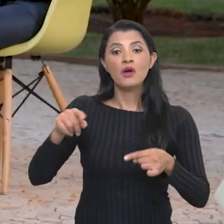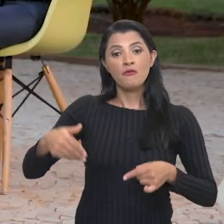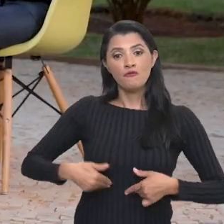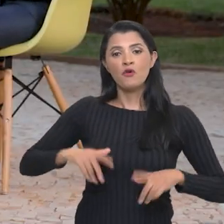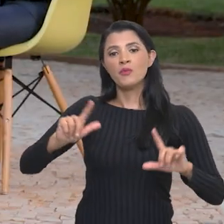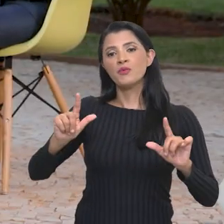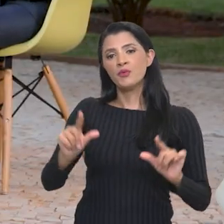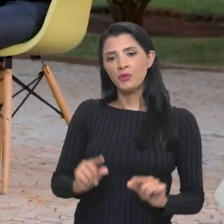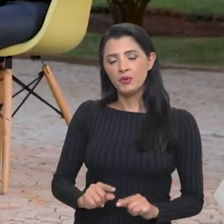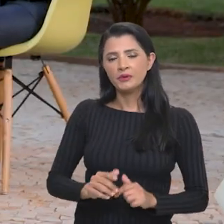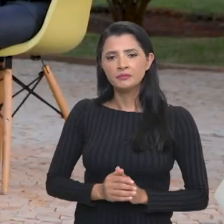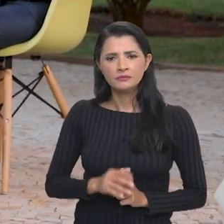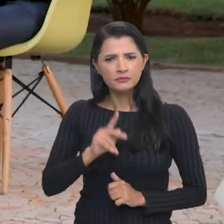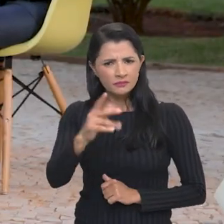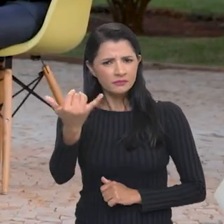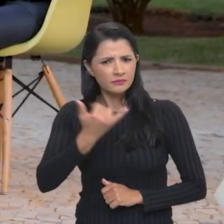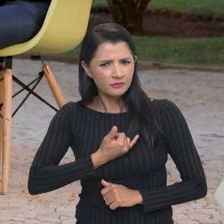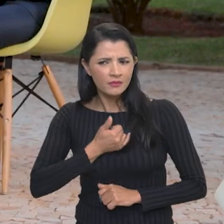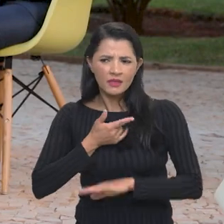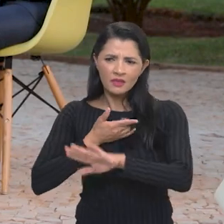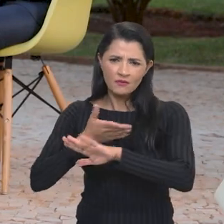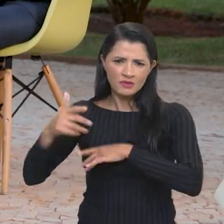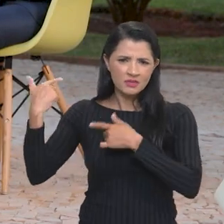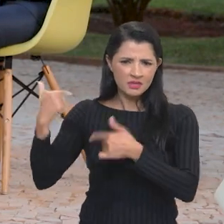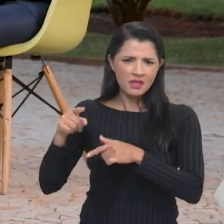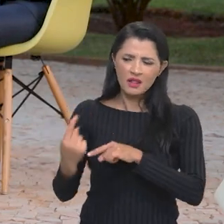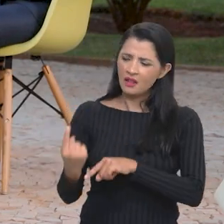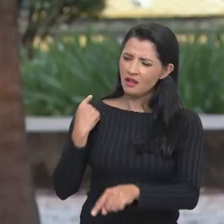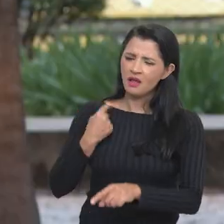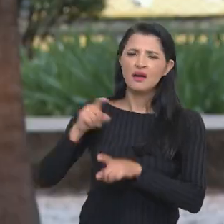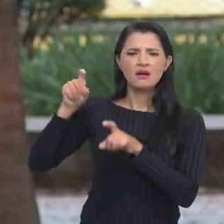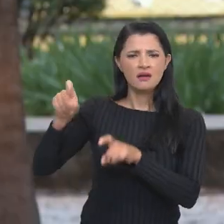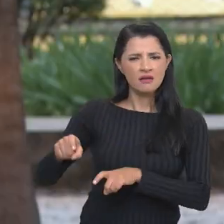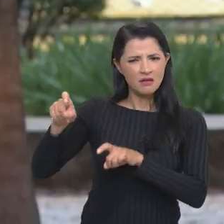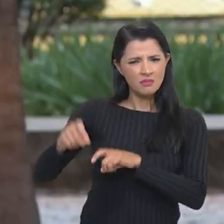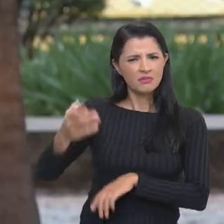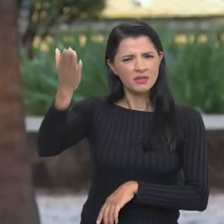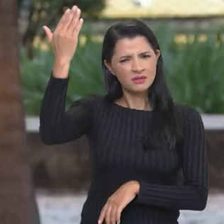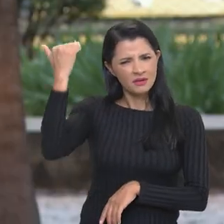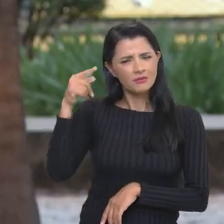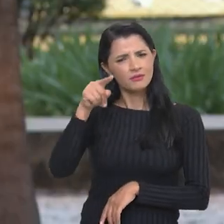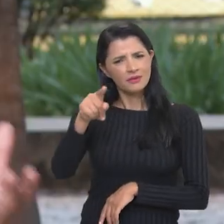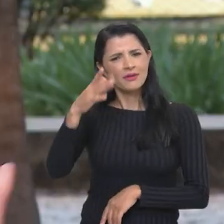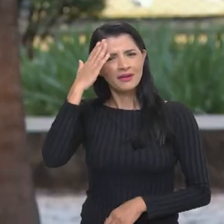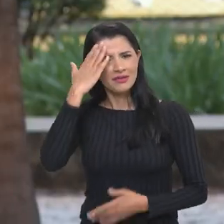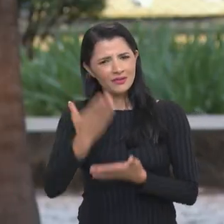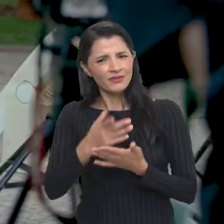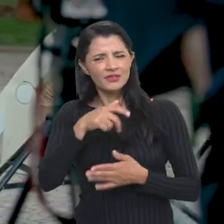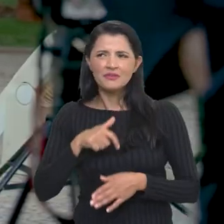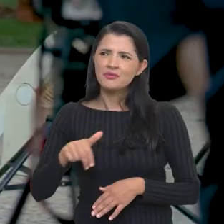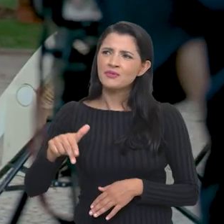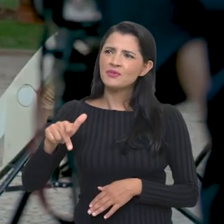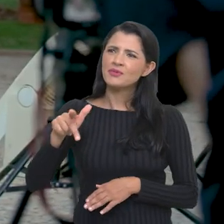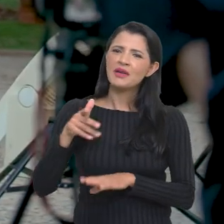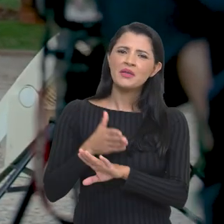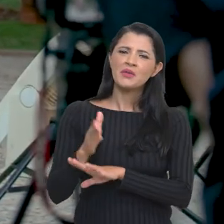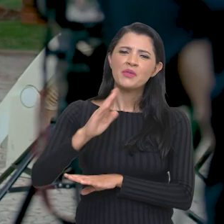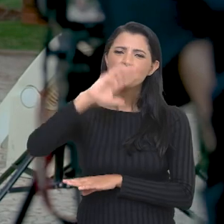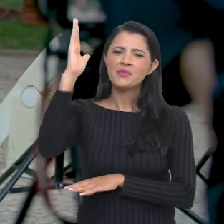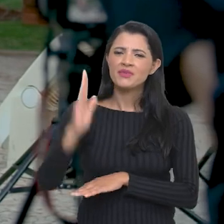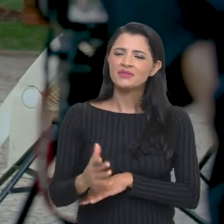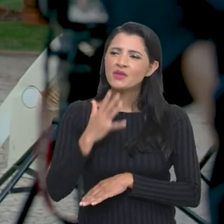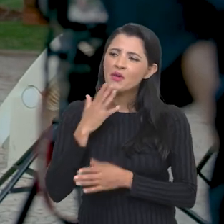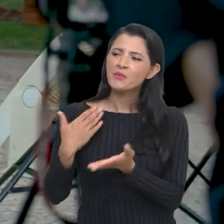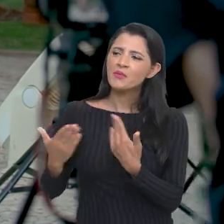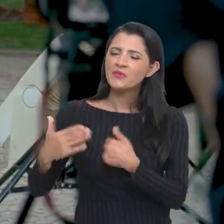objetivo, que é acabar com a fome. O senhor falou que veio do campo, a sua essência é do campo, e acredito que o senhor ande esse Brasil afora